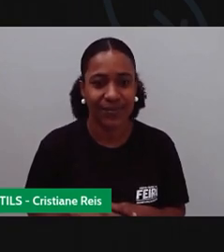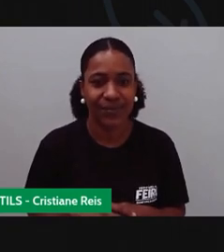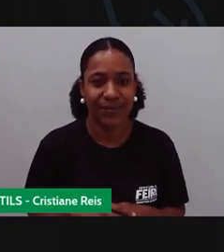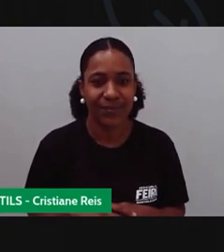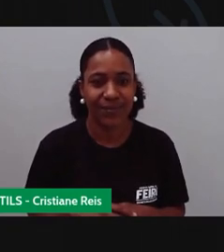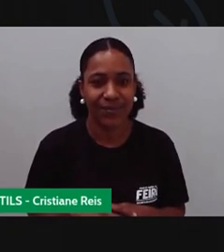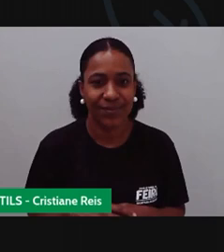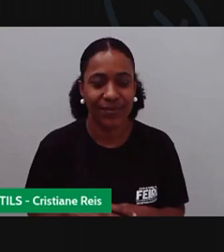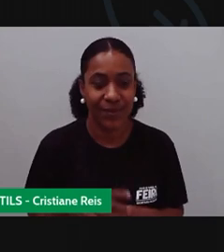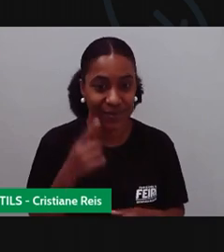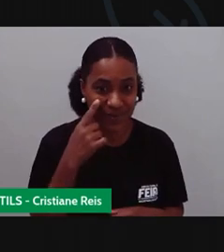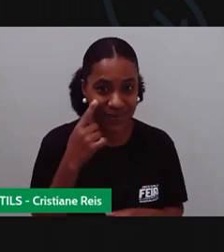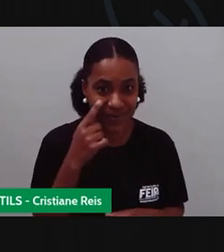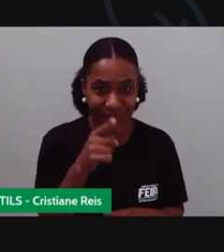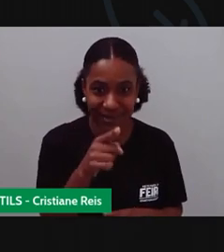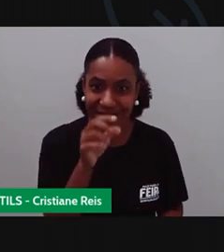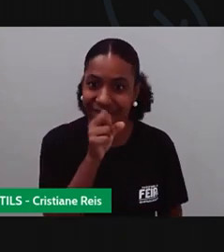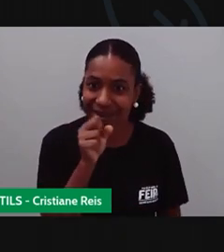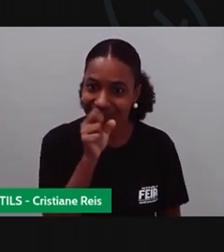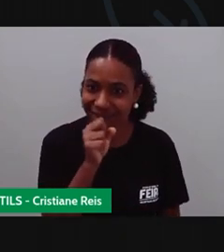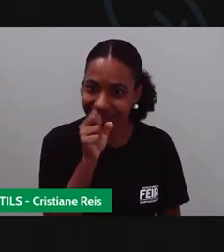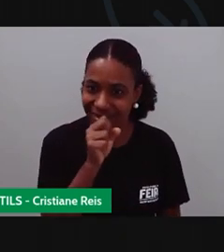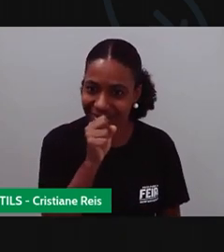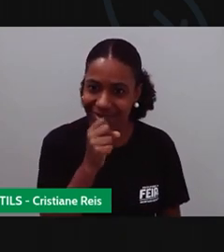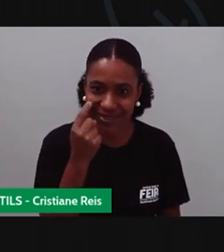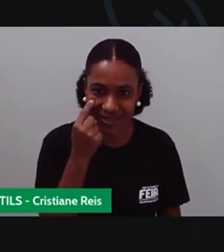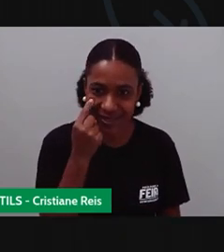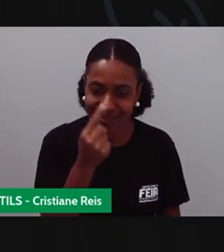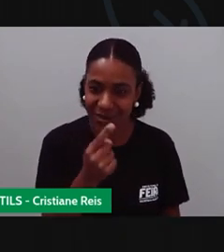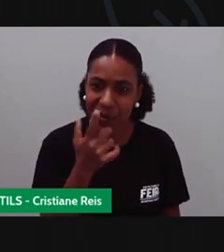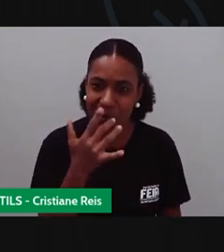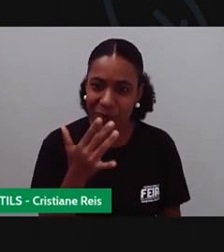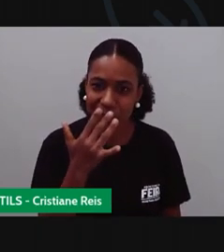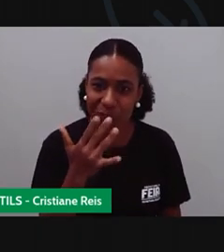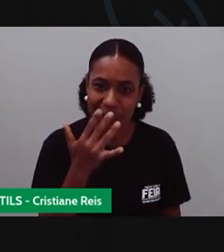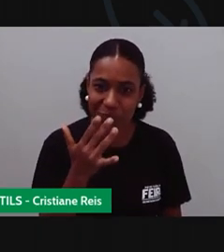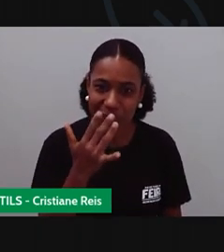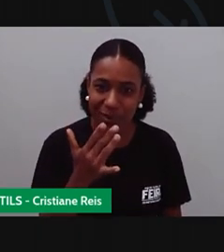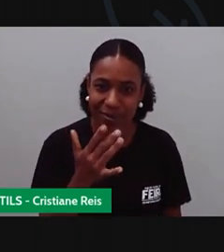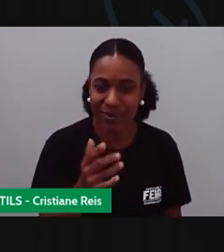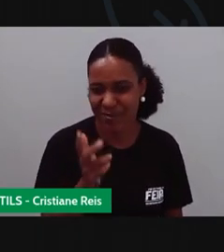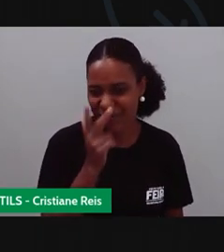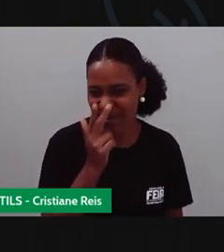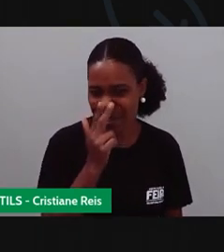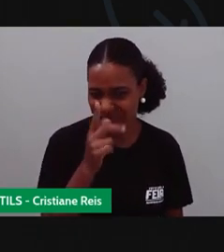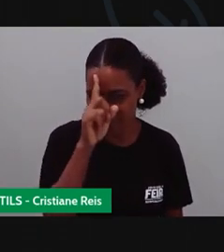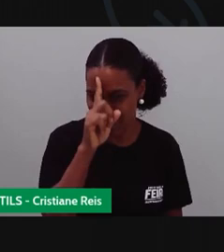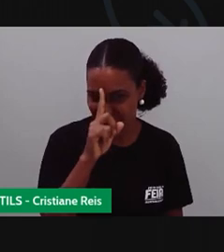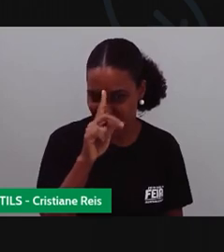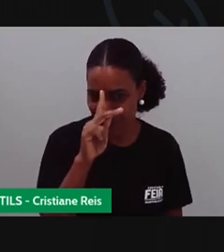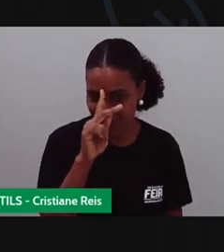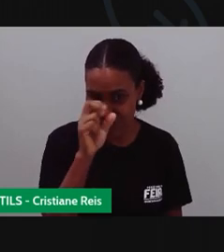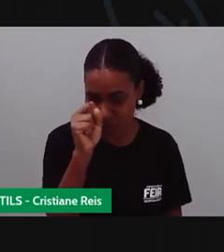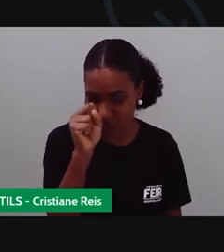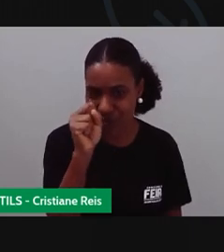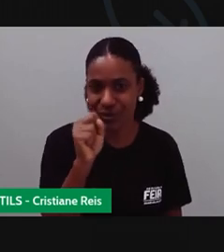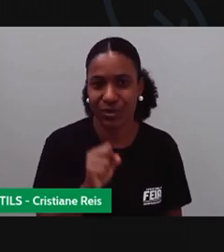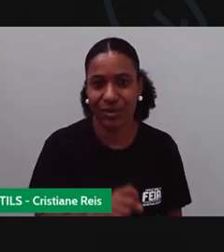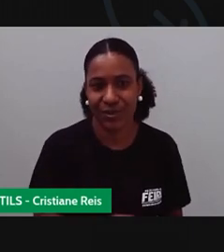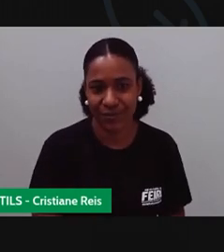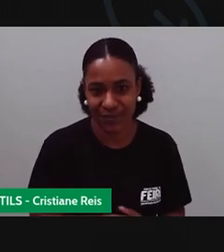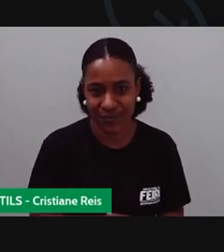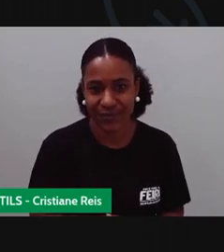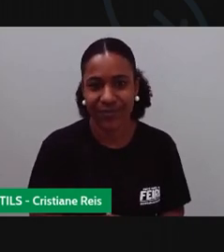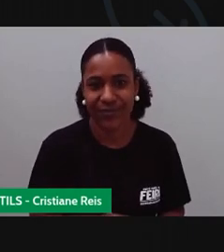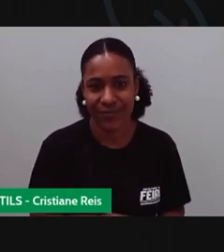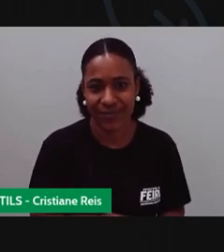Tá vendo o laranja? Perceberam que esse laranja aqui tá mais pro amarelo do que... Então a gente vai usar ele aqui, ó. Mais pro amarelo do